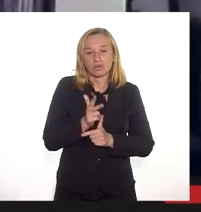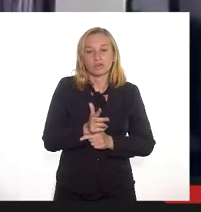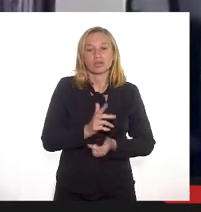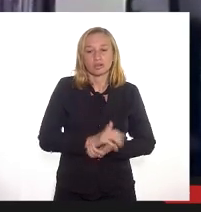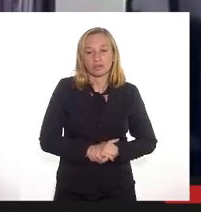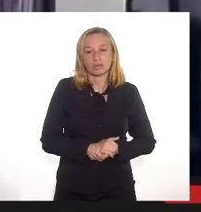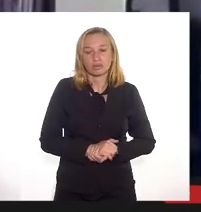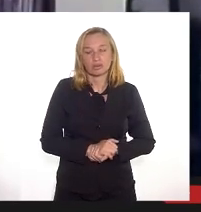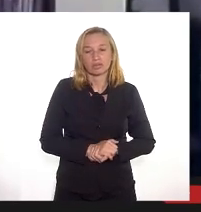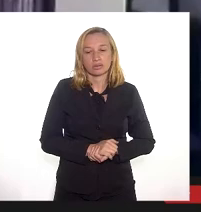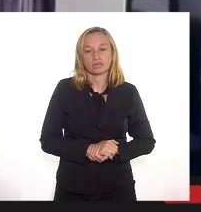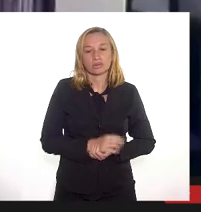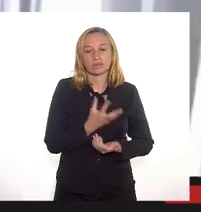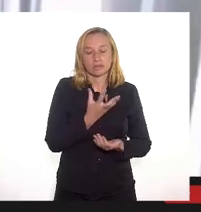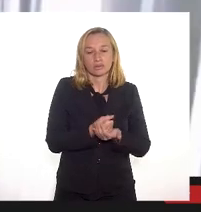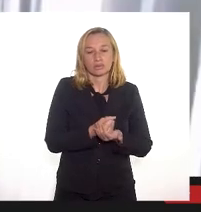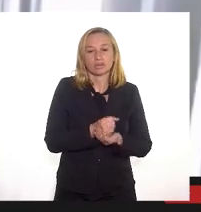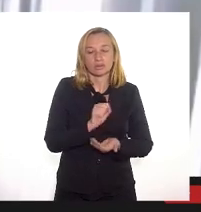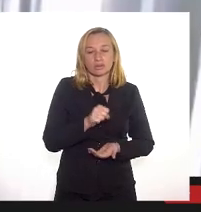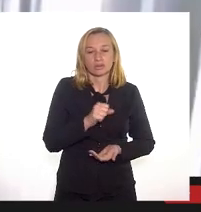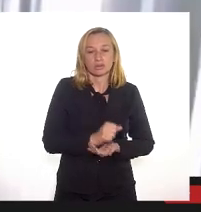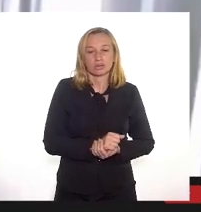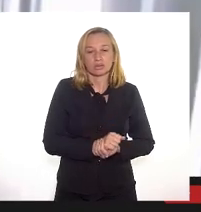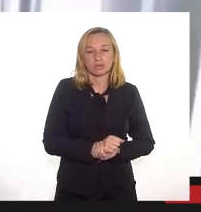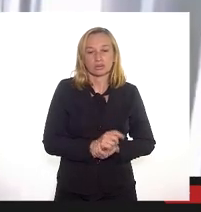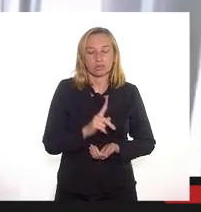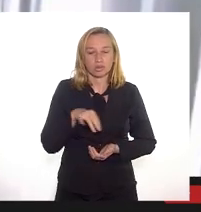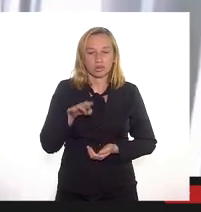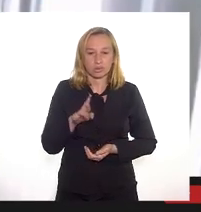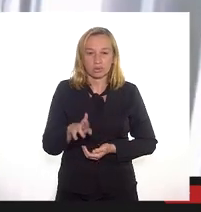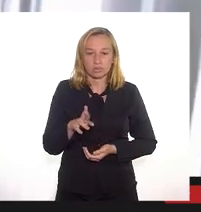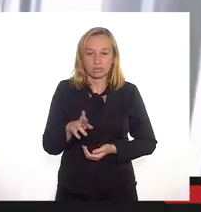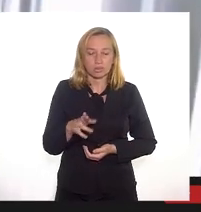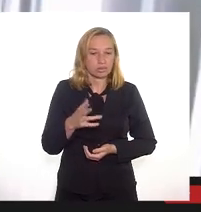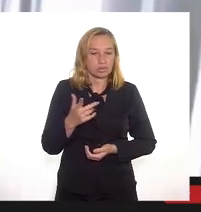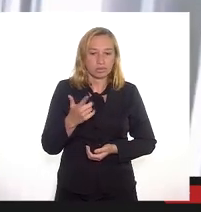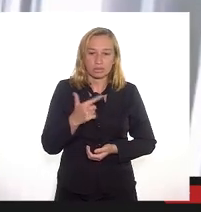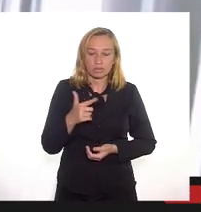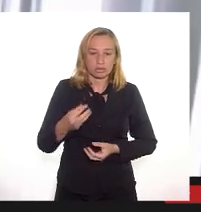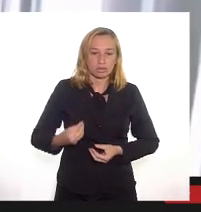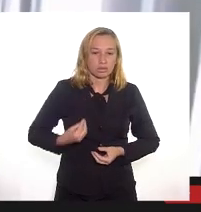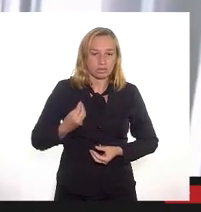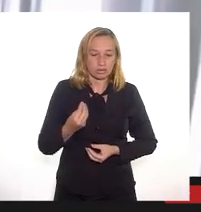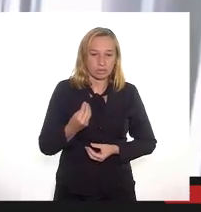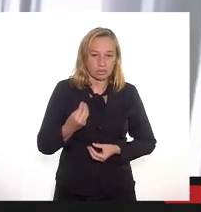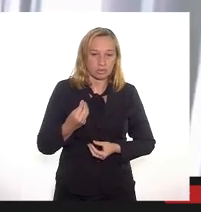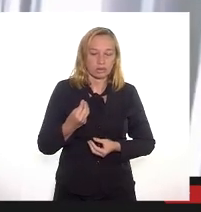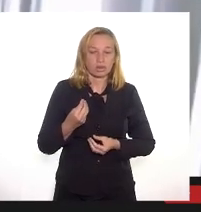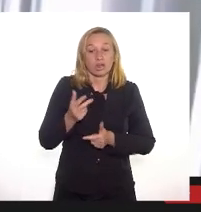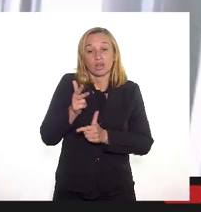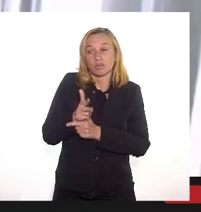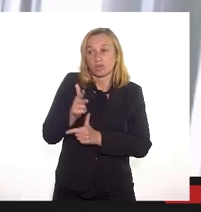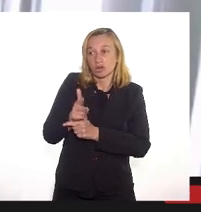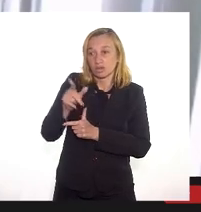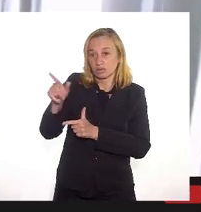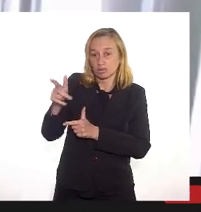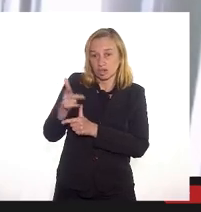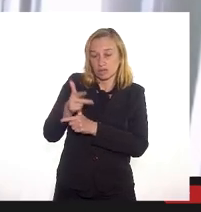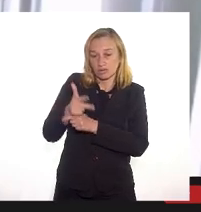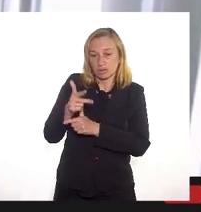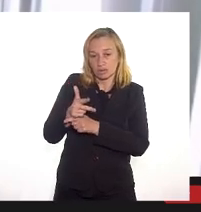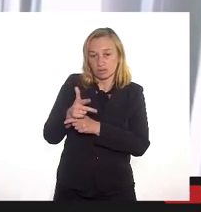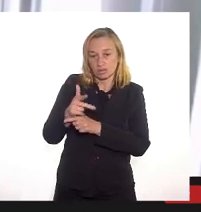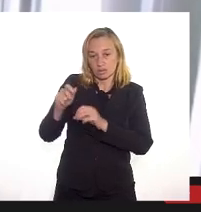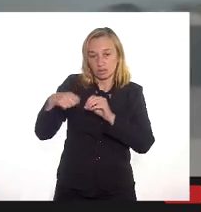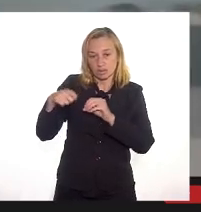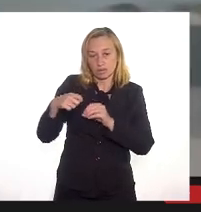passando? Era um vídeo gravado exatamente que o nosso procurador não pode estar presente conosco porque ele está nesse momento presidindo uma audiência do Ministério